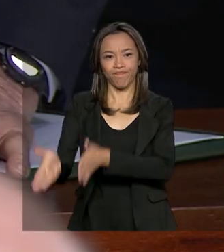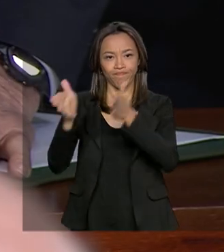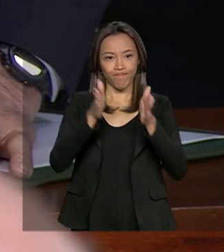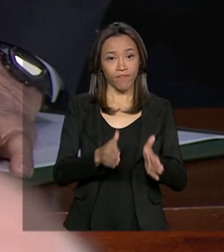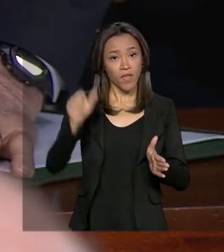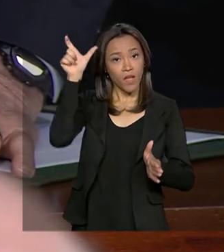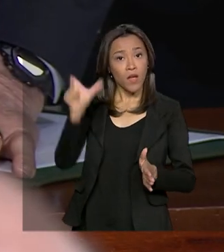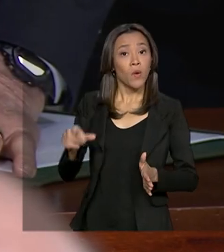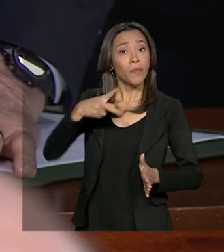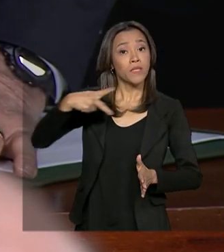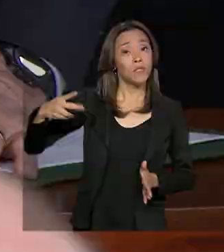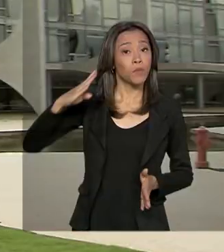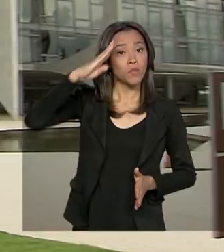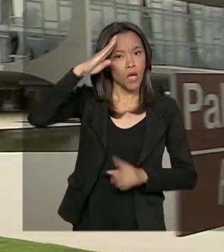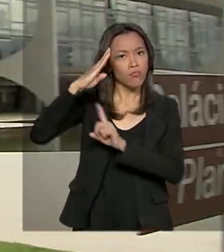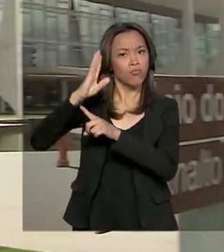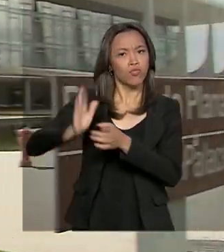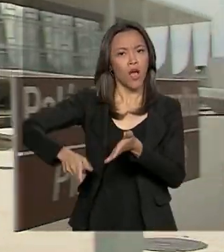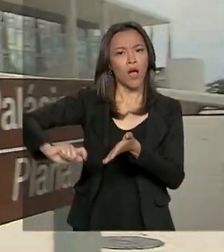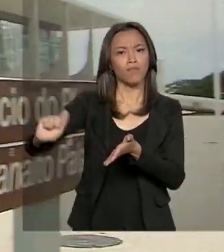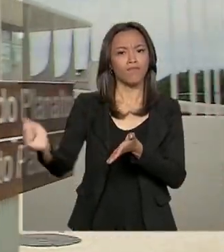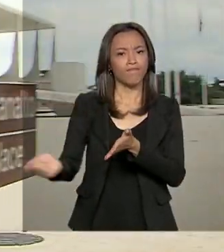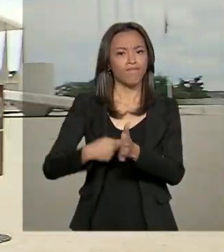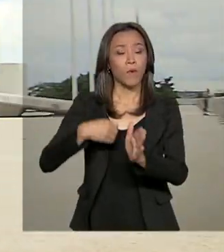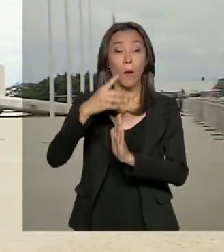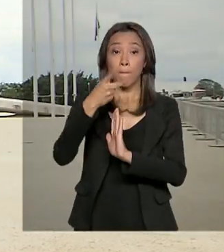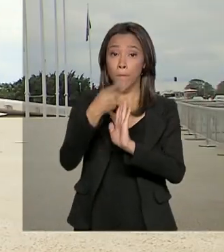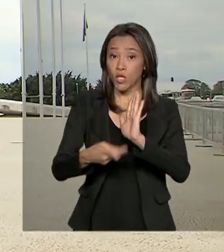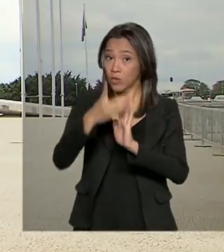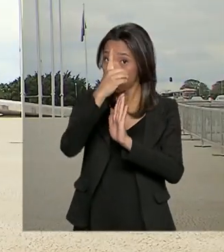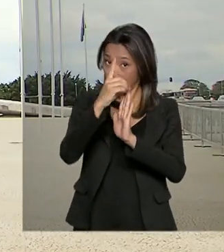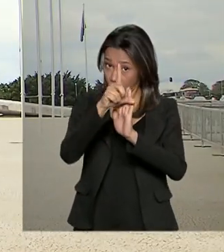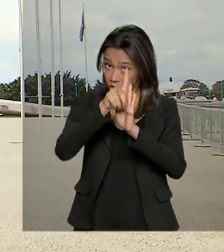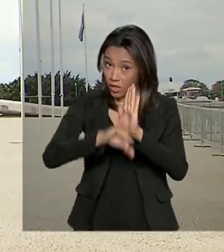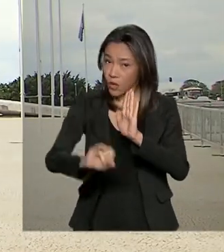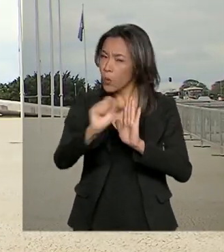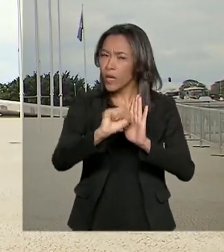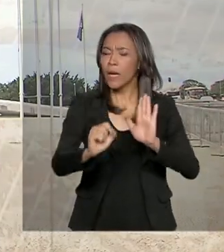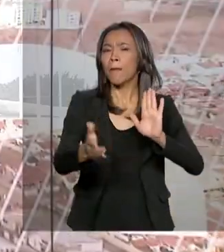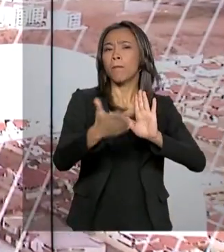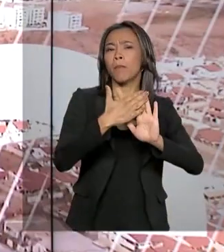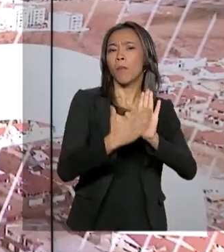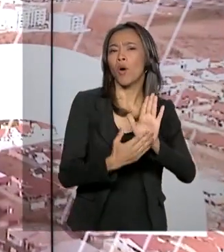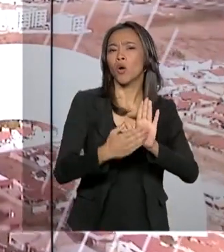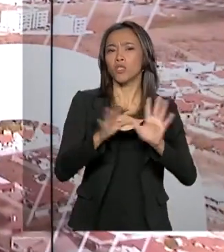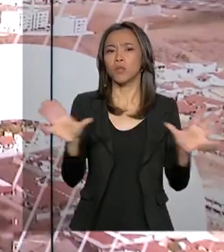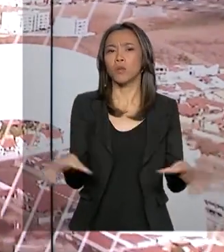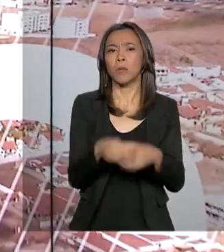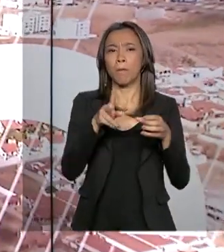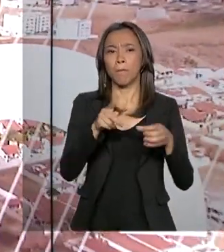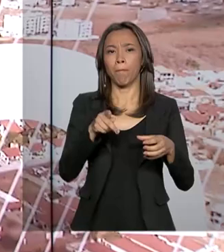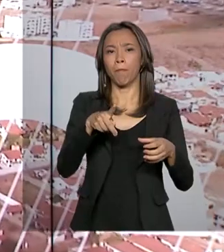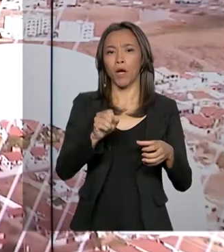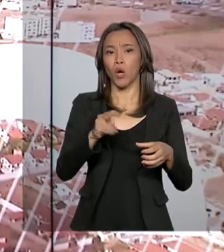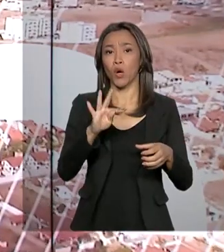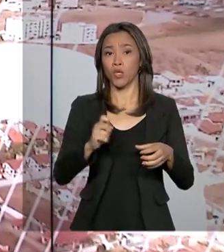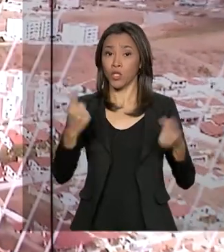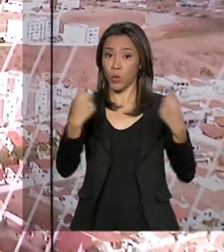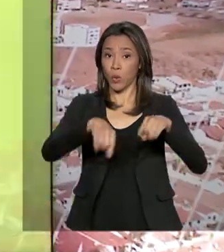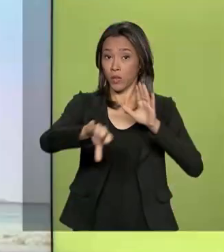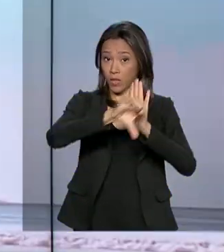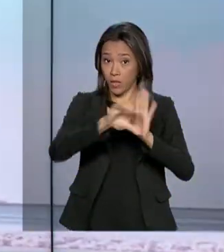Presidente Bolsonaro sanciona projeto de lei conhecido como pacote anticrime. Governo publica medida